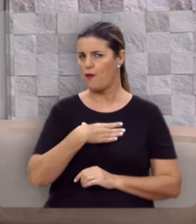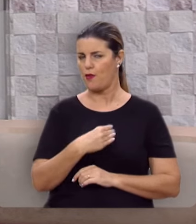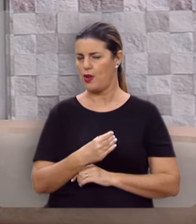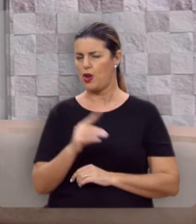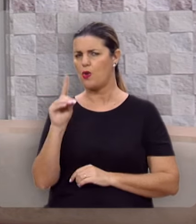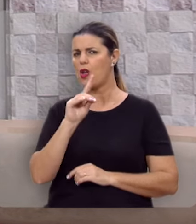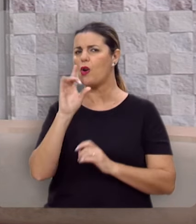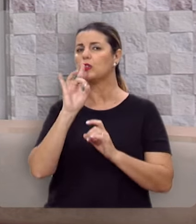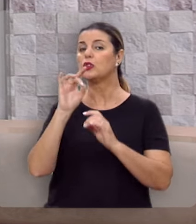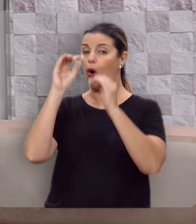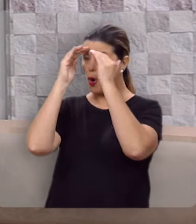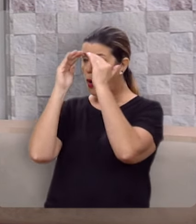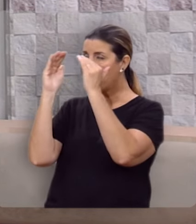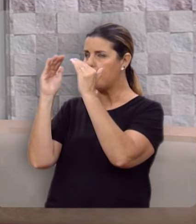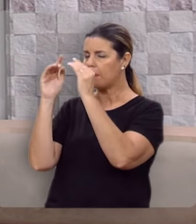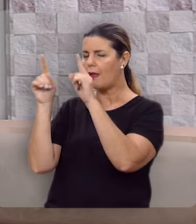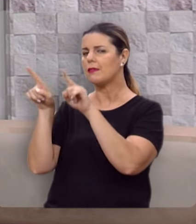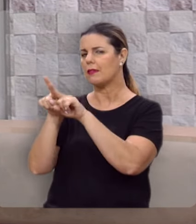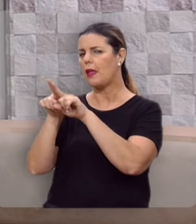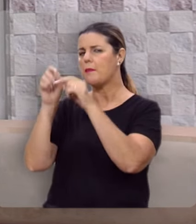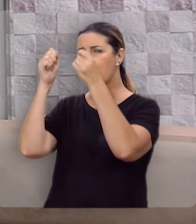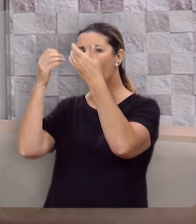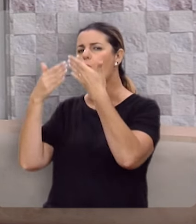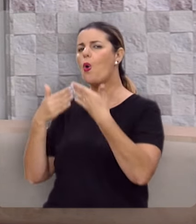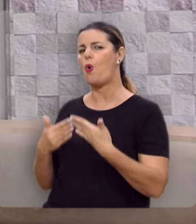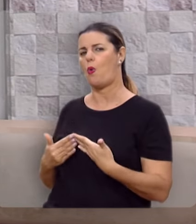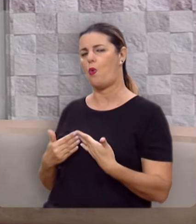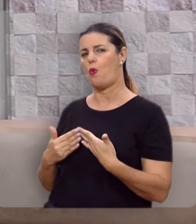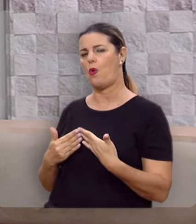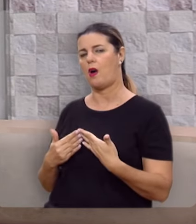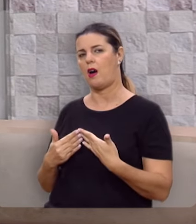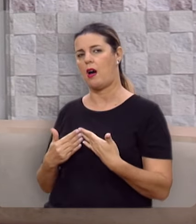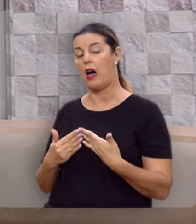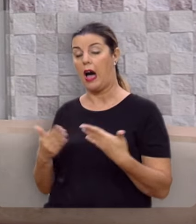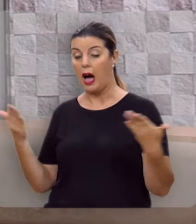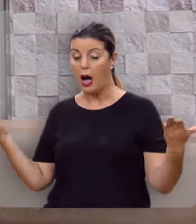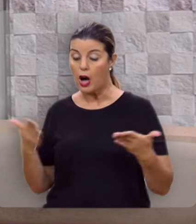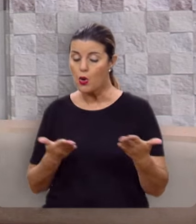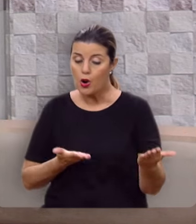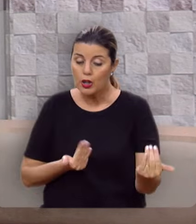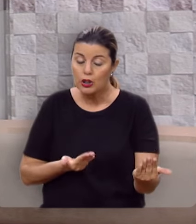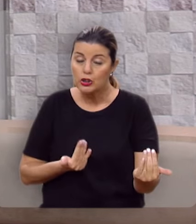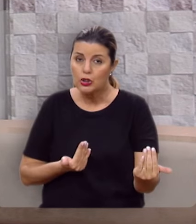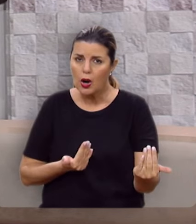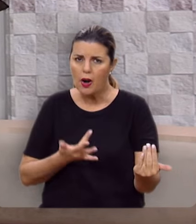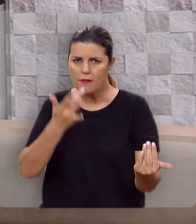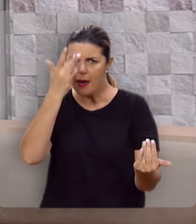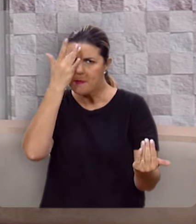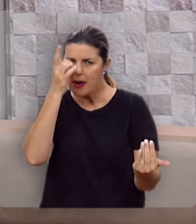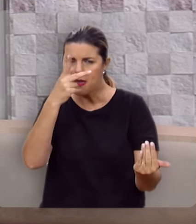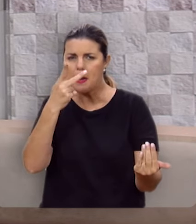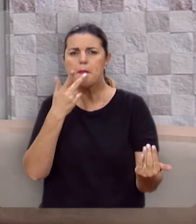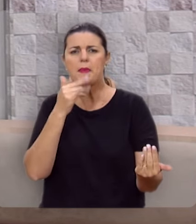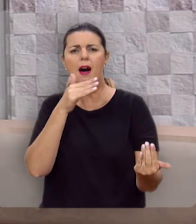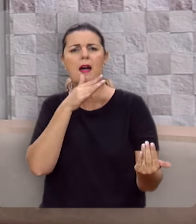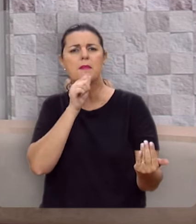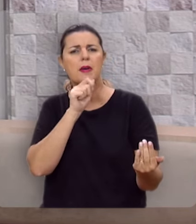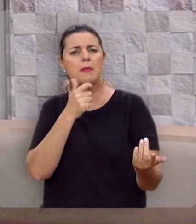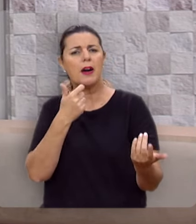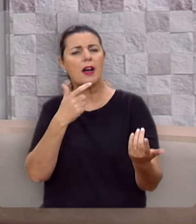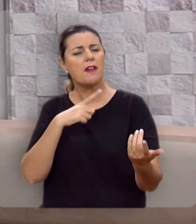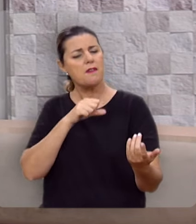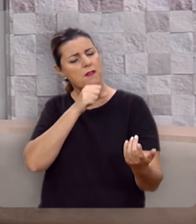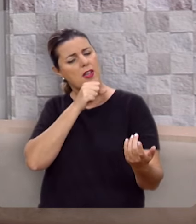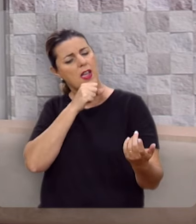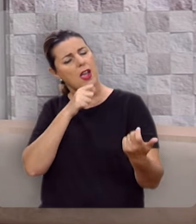filho, não só obedeça, honre também. Honre agora quando você é jovem. Amanhã seus pais vão estar velhos,